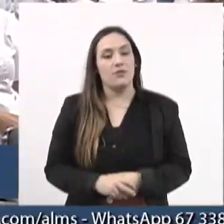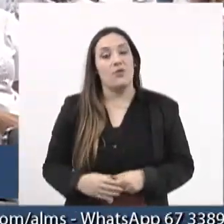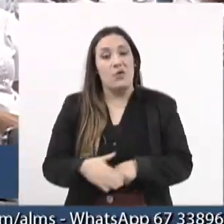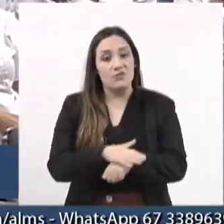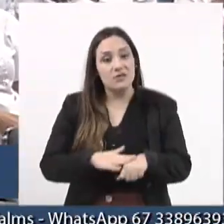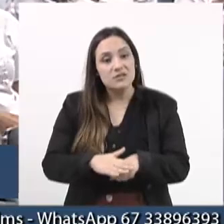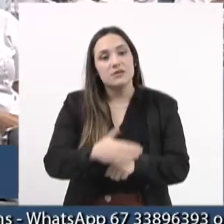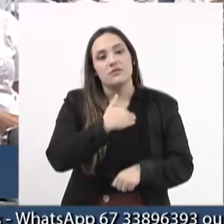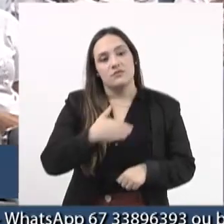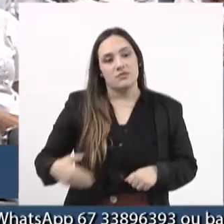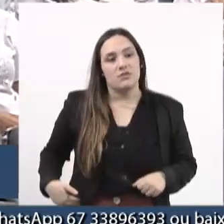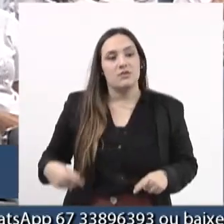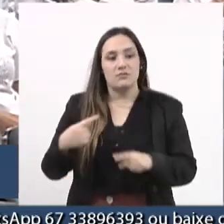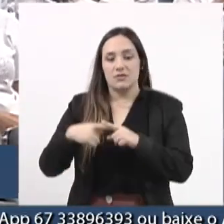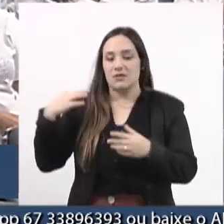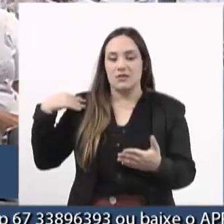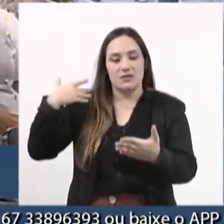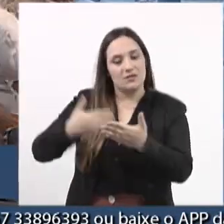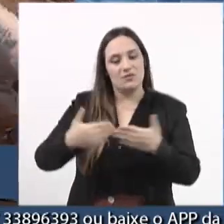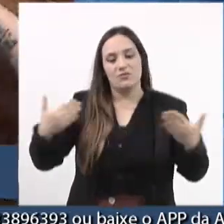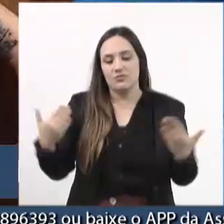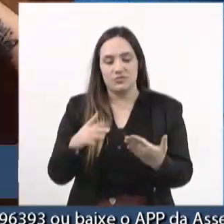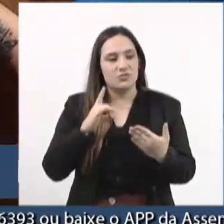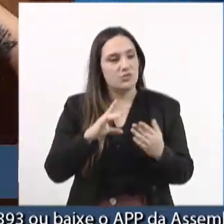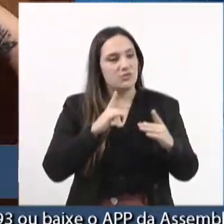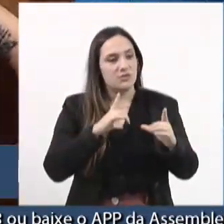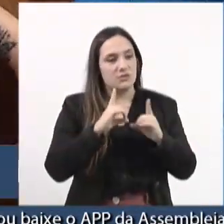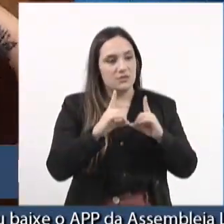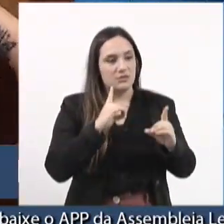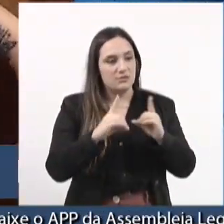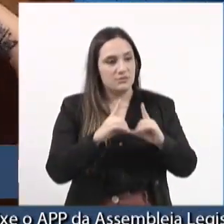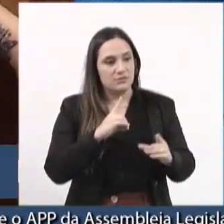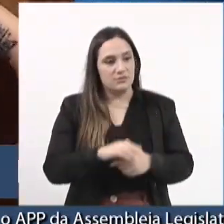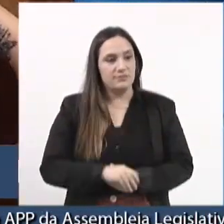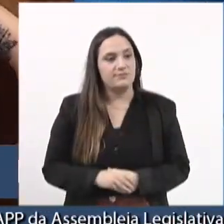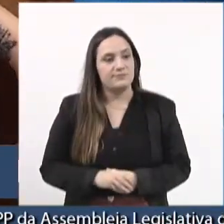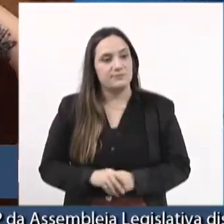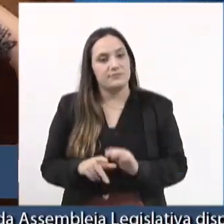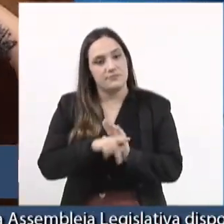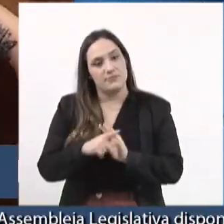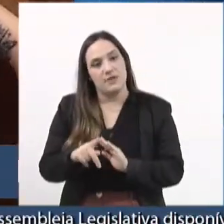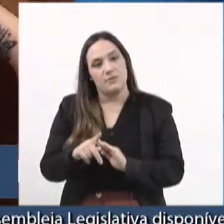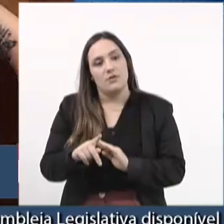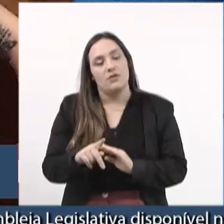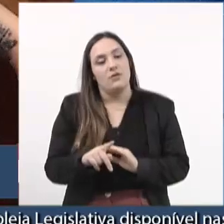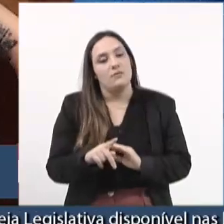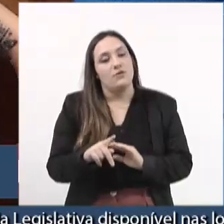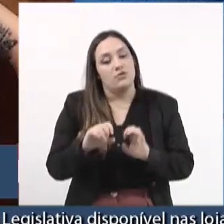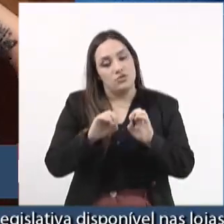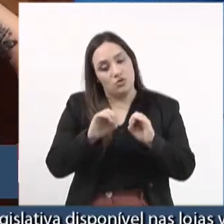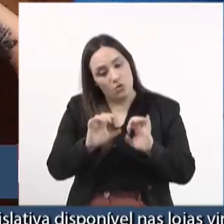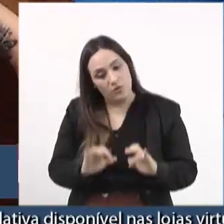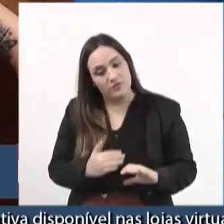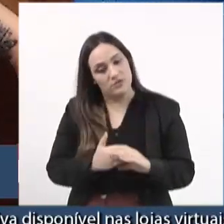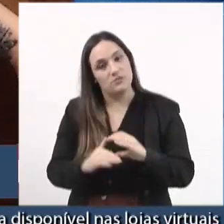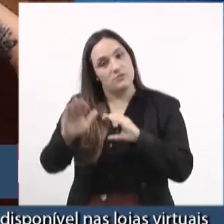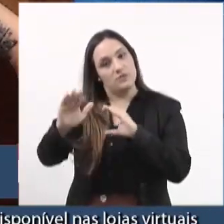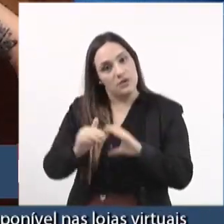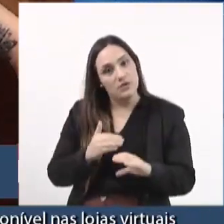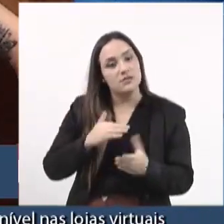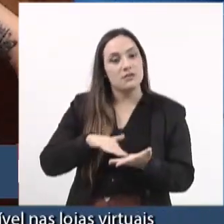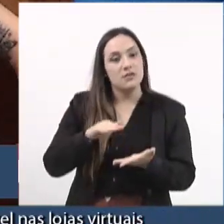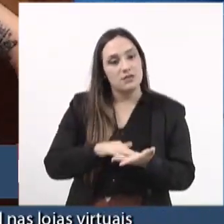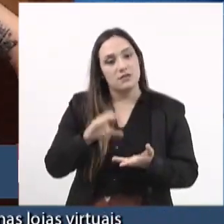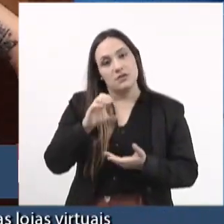Porque, até hoje, a gente está tendo diálogo só através do ofício. Fomos recebidos pelo secretário Caravina,